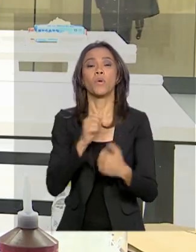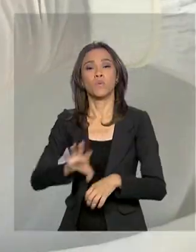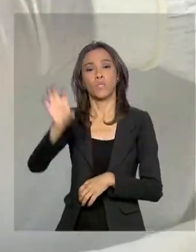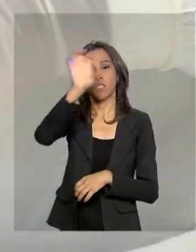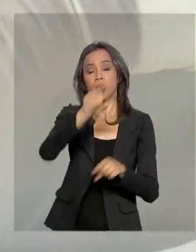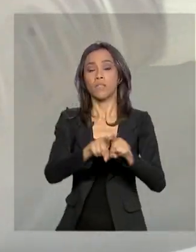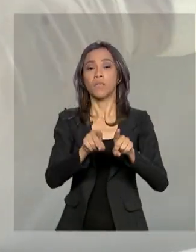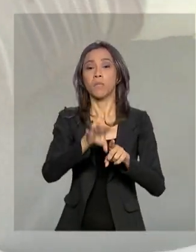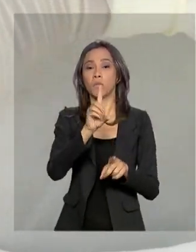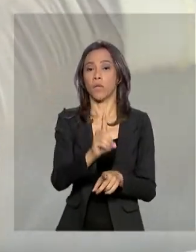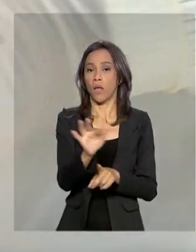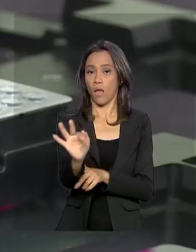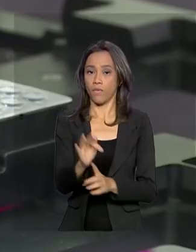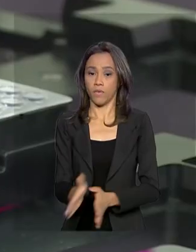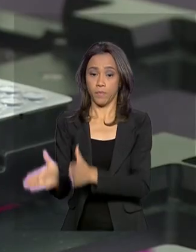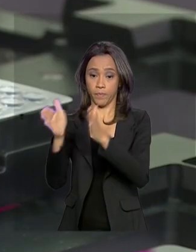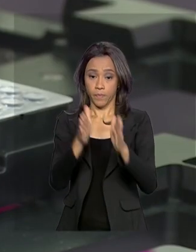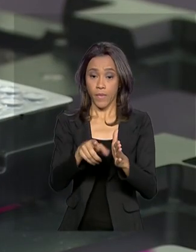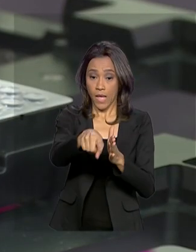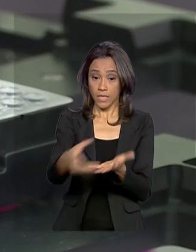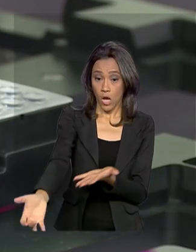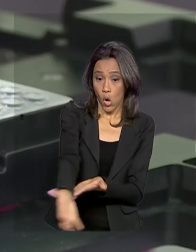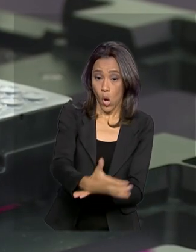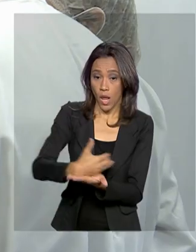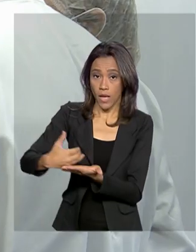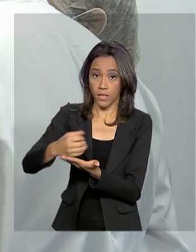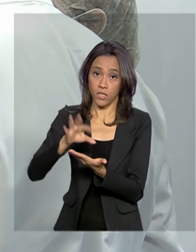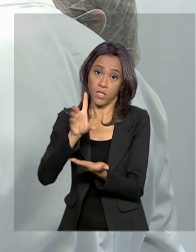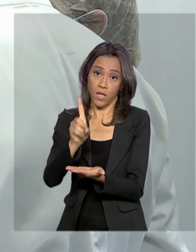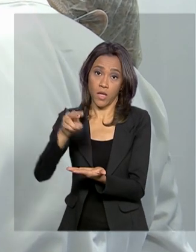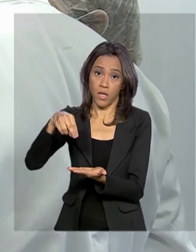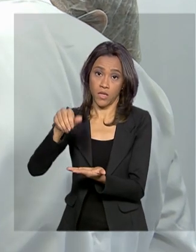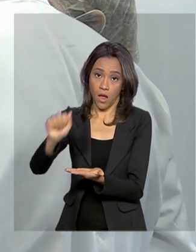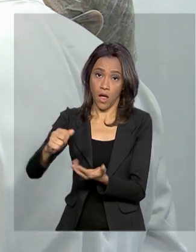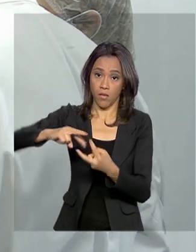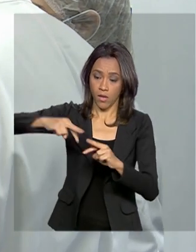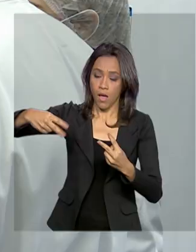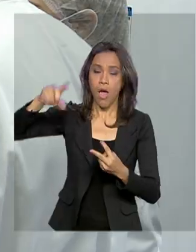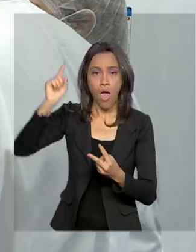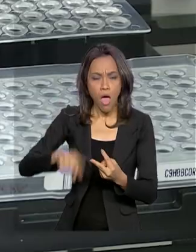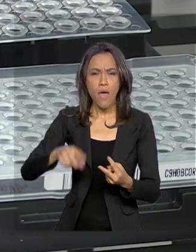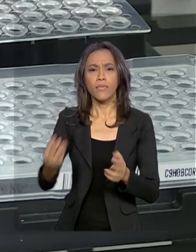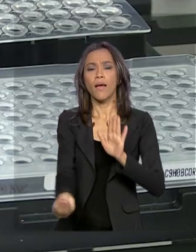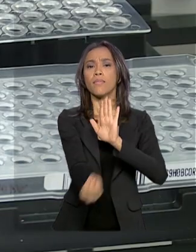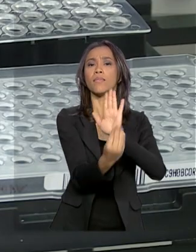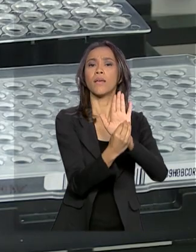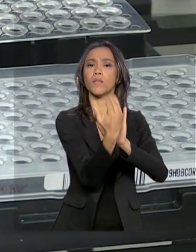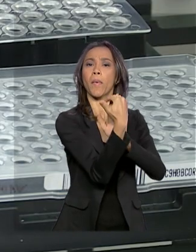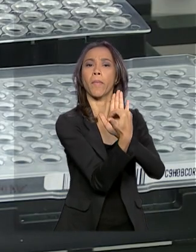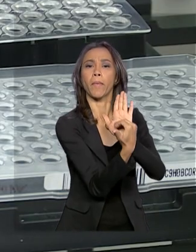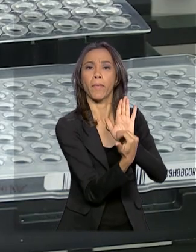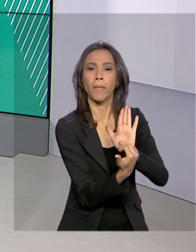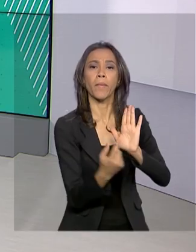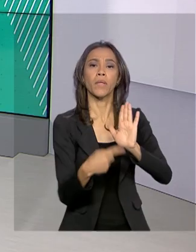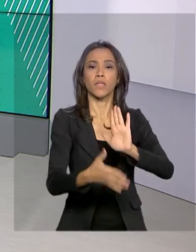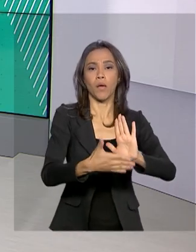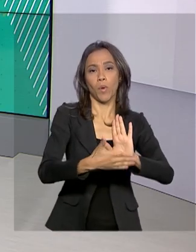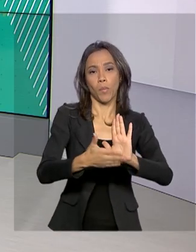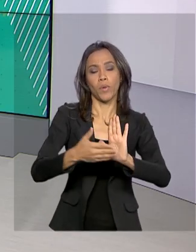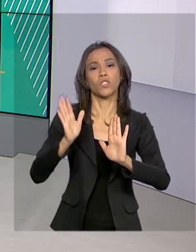da coleta dos perfis genéticos é um dos principais pontos do pacote anticrime enviado ao Congresso Nacional.